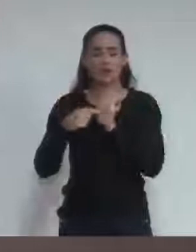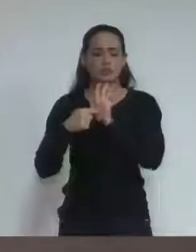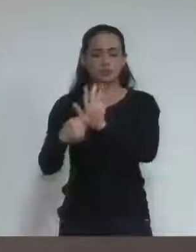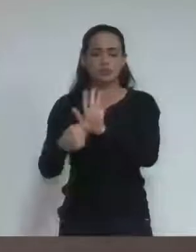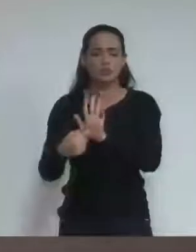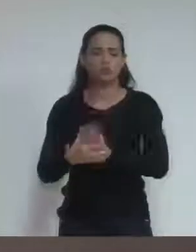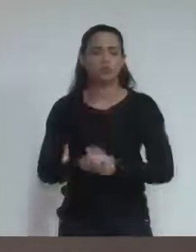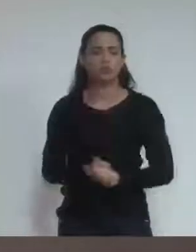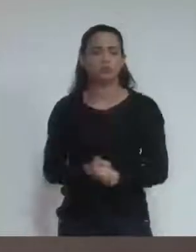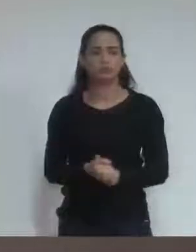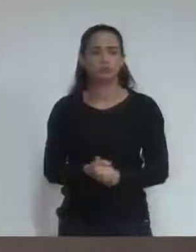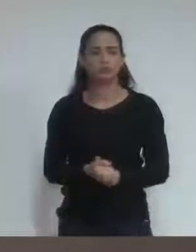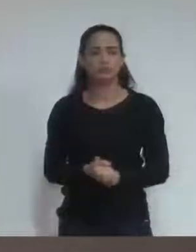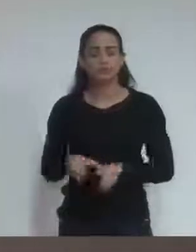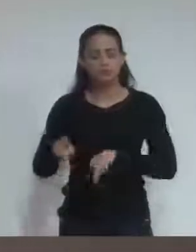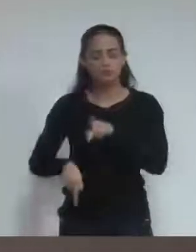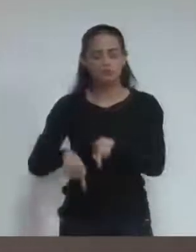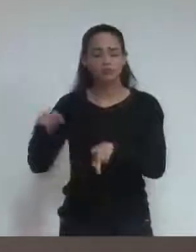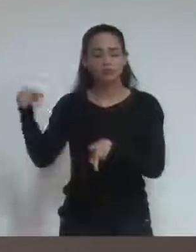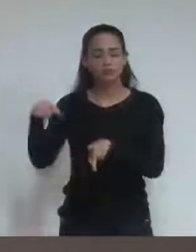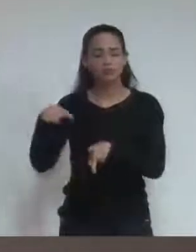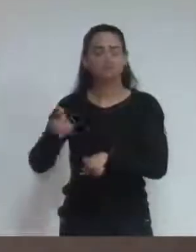simplesmente a verdade.